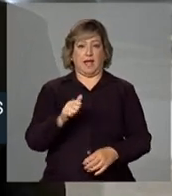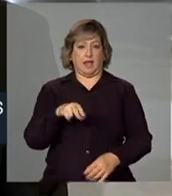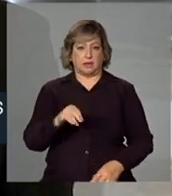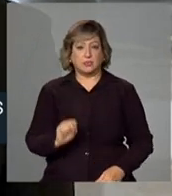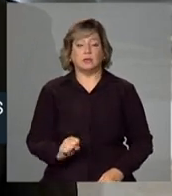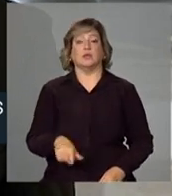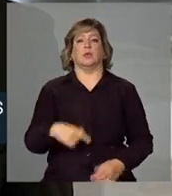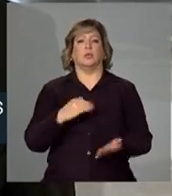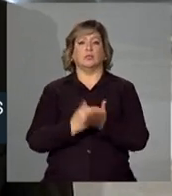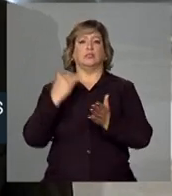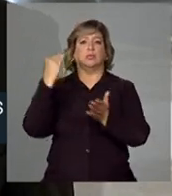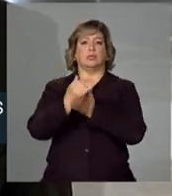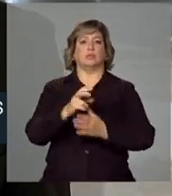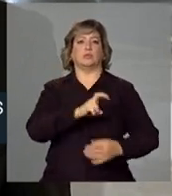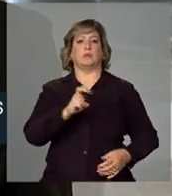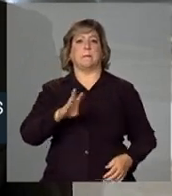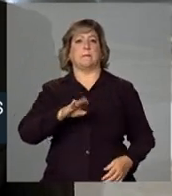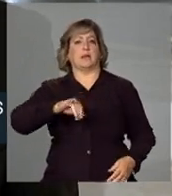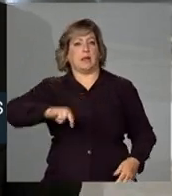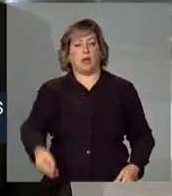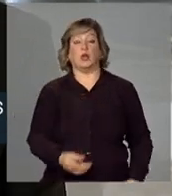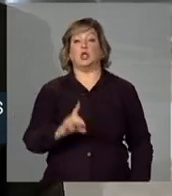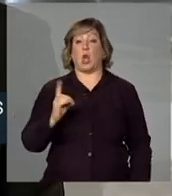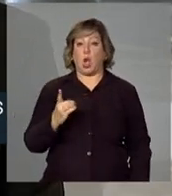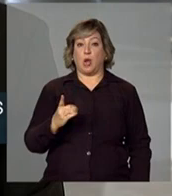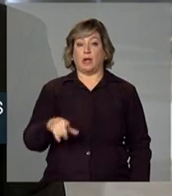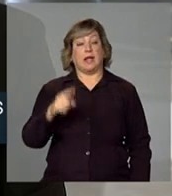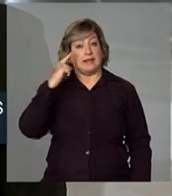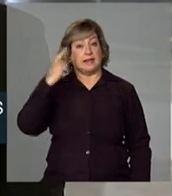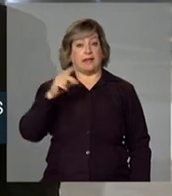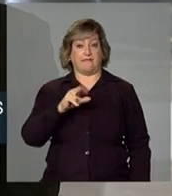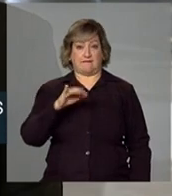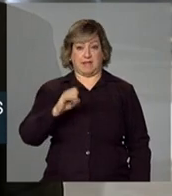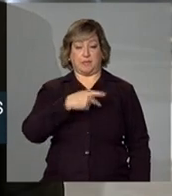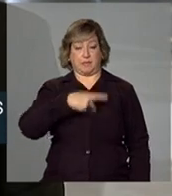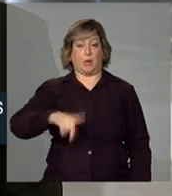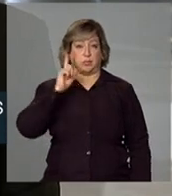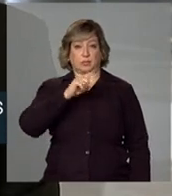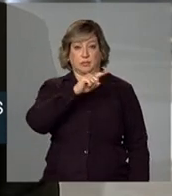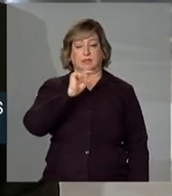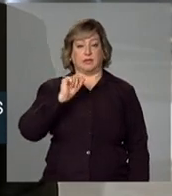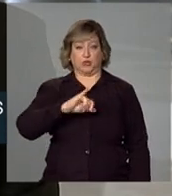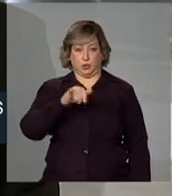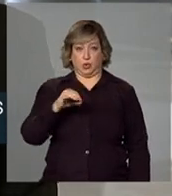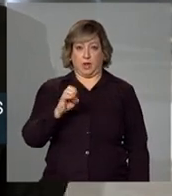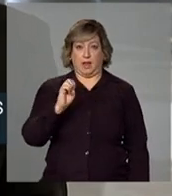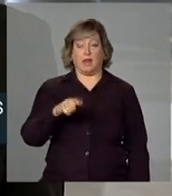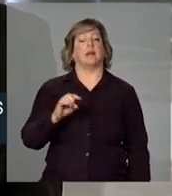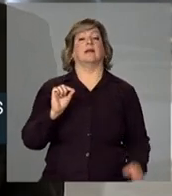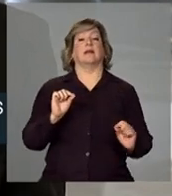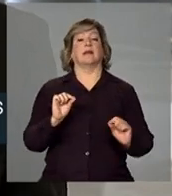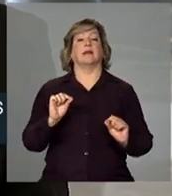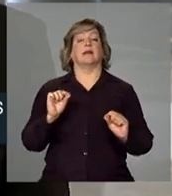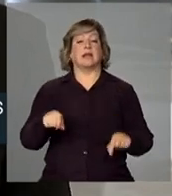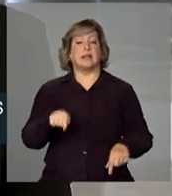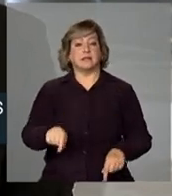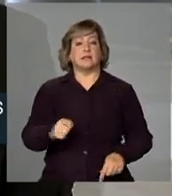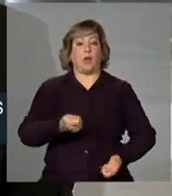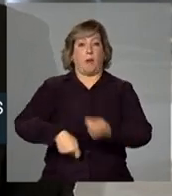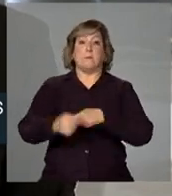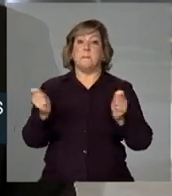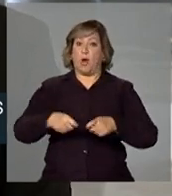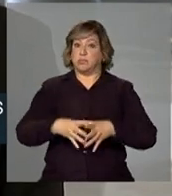55 bilhões de dólares. E a ideia do vice-presidente dos Estados Unidos, Joe Biden, é que este comércio pode